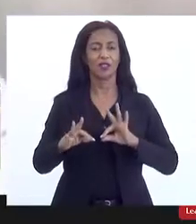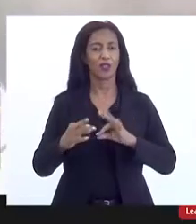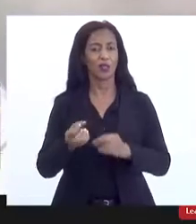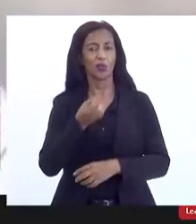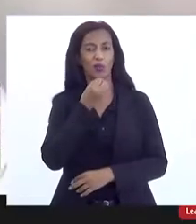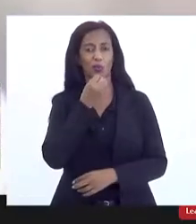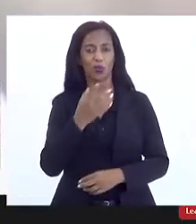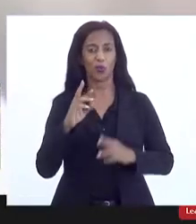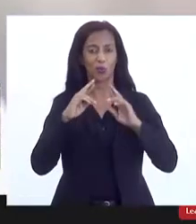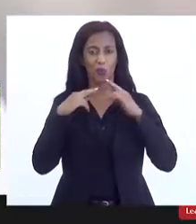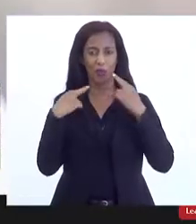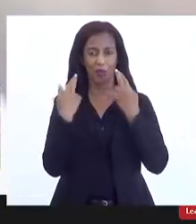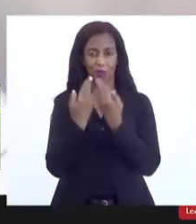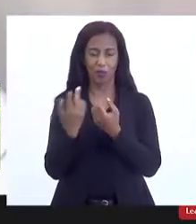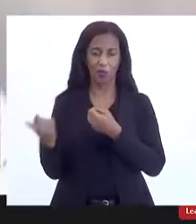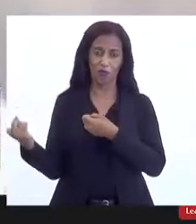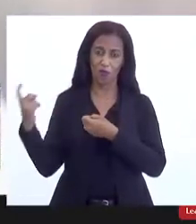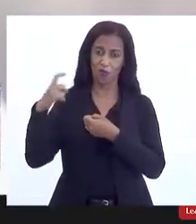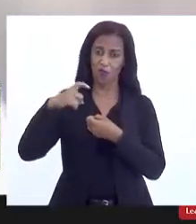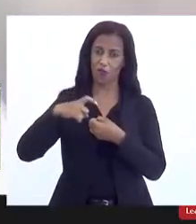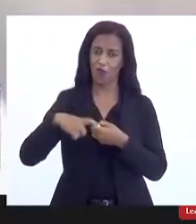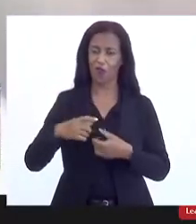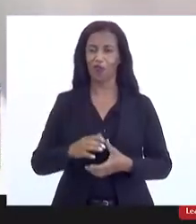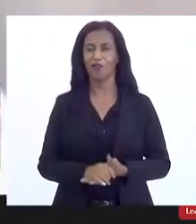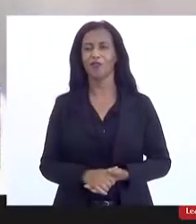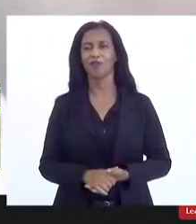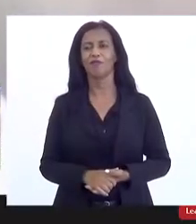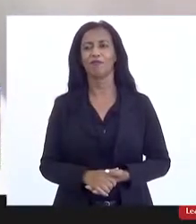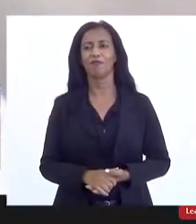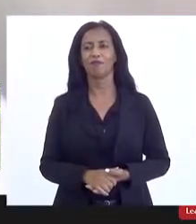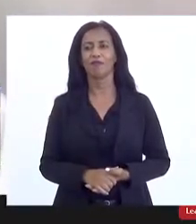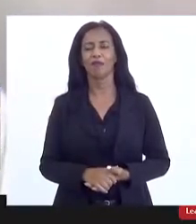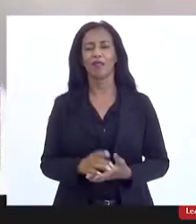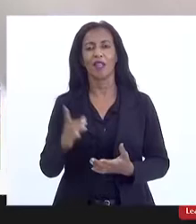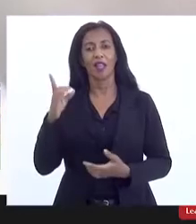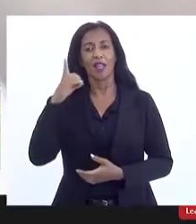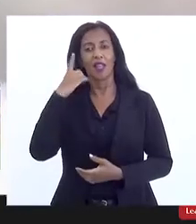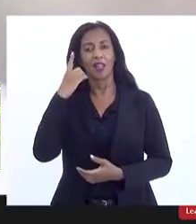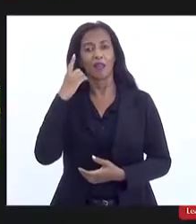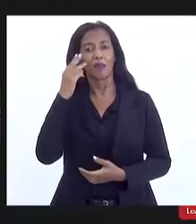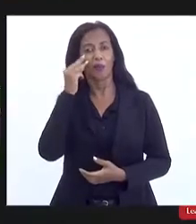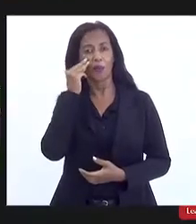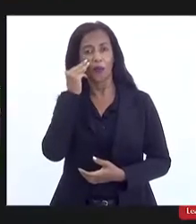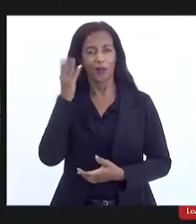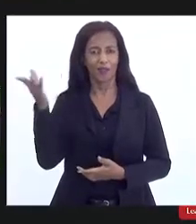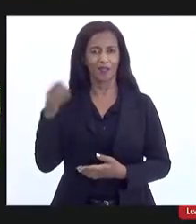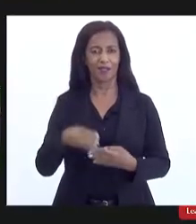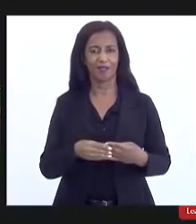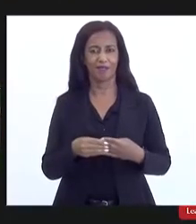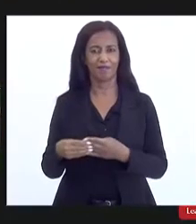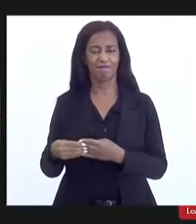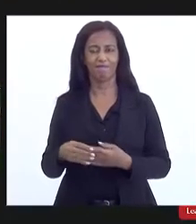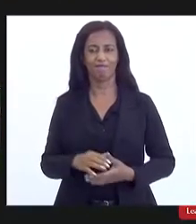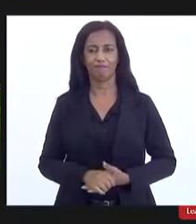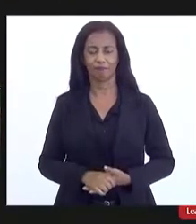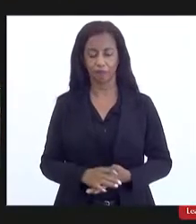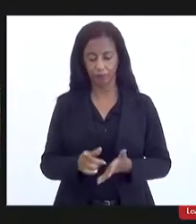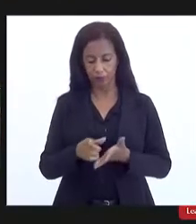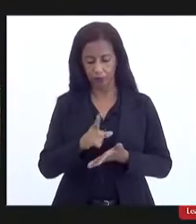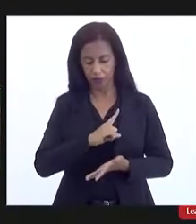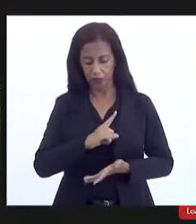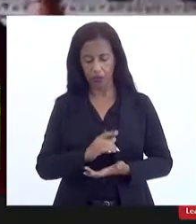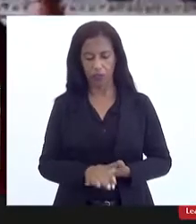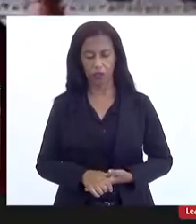boa audiência e retorno novamente à deputada Mônica Francisco que está conduzindo o bloco. Eu queria antes